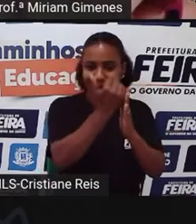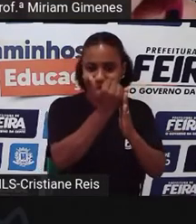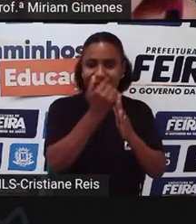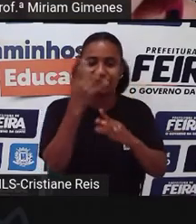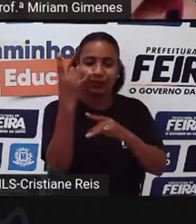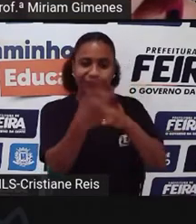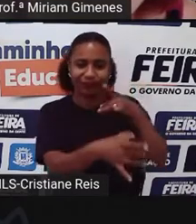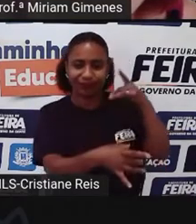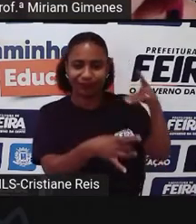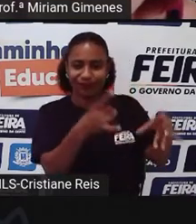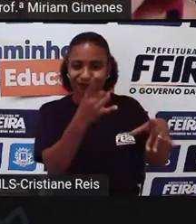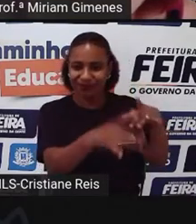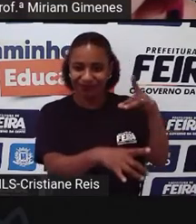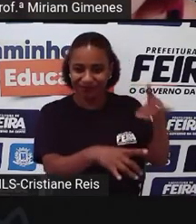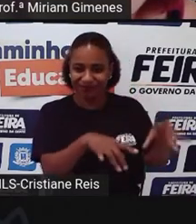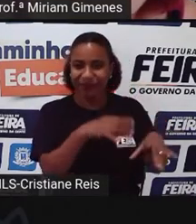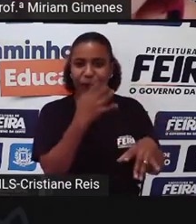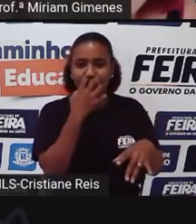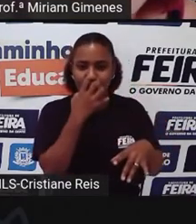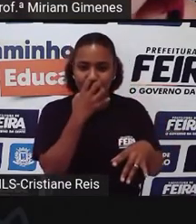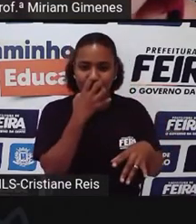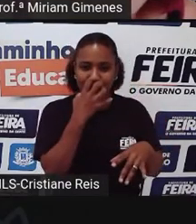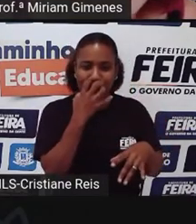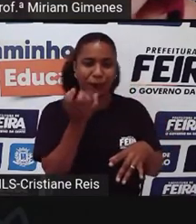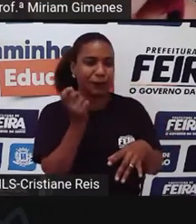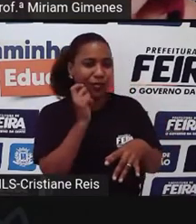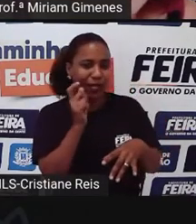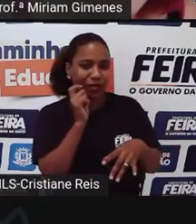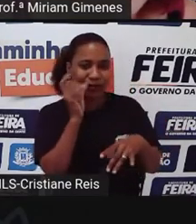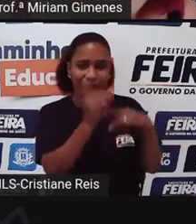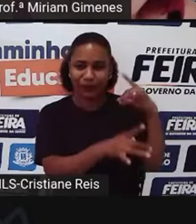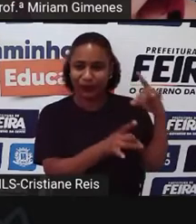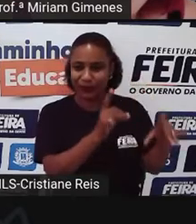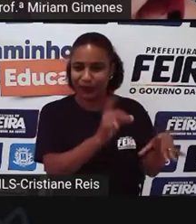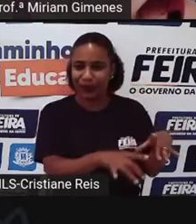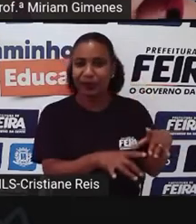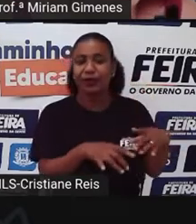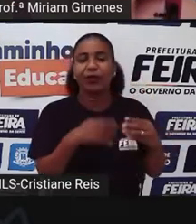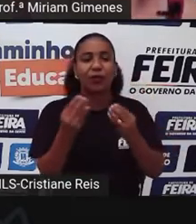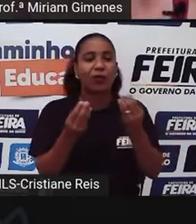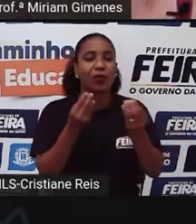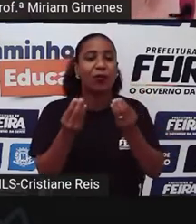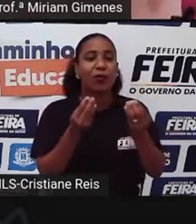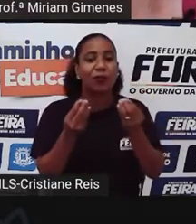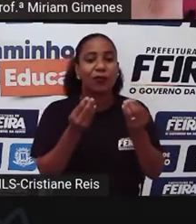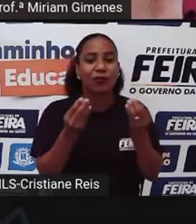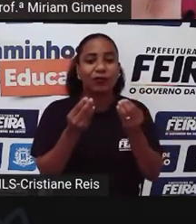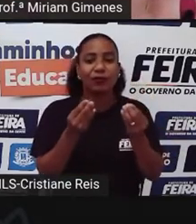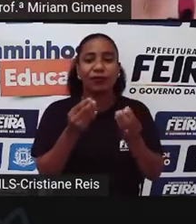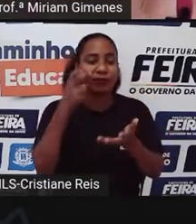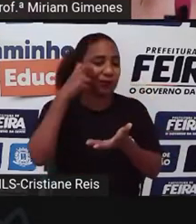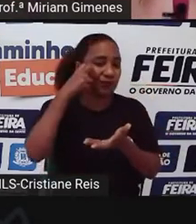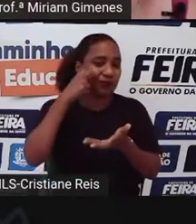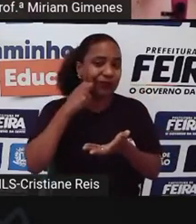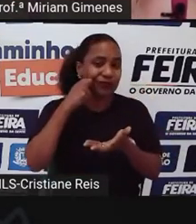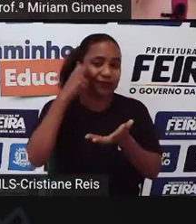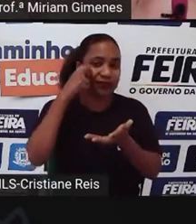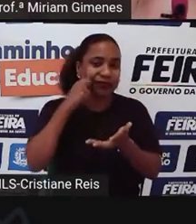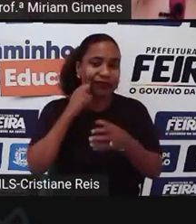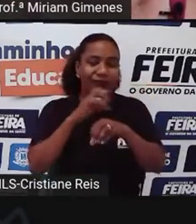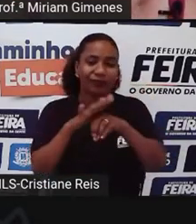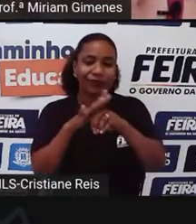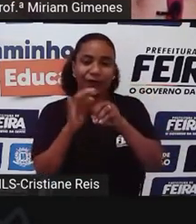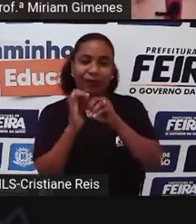Vocês tiveram Contato com mais relatos Nesse sentido E como é que está Também a questão Da adoção Na pandemia